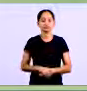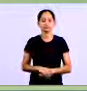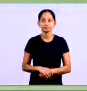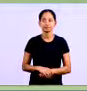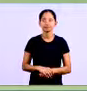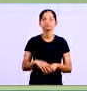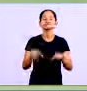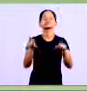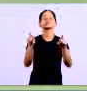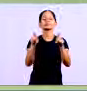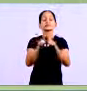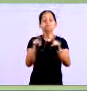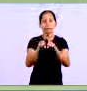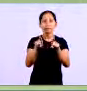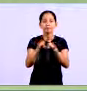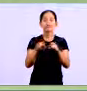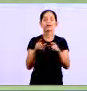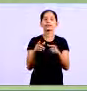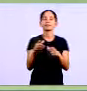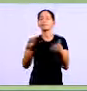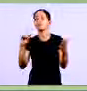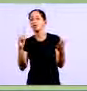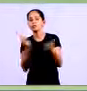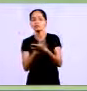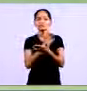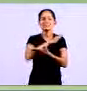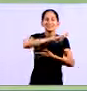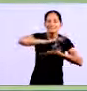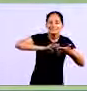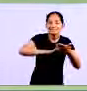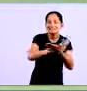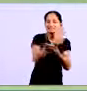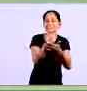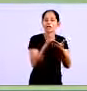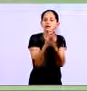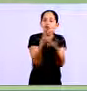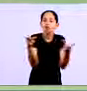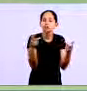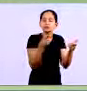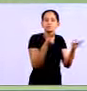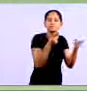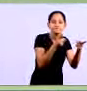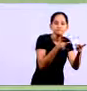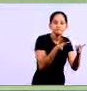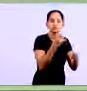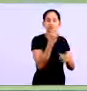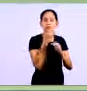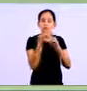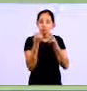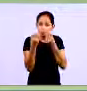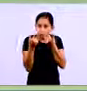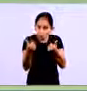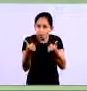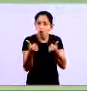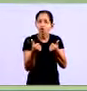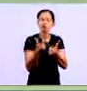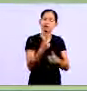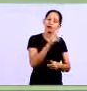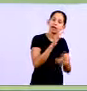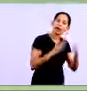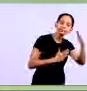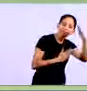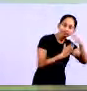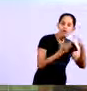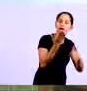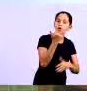não haver Perda de vencimento De produtos Se você tem um controle De estoque O seu controle De estoque Controla as datas De vencimento Se o seu produto For perec